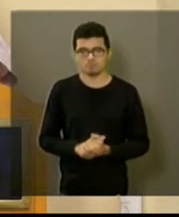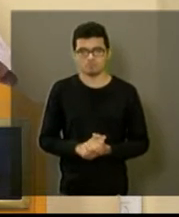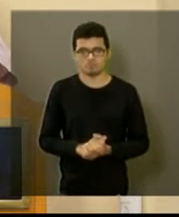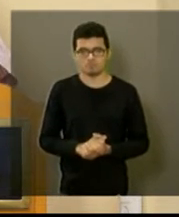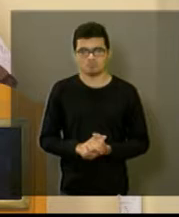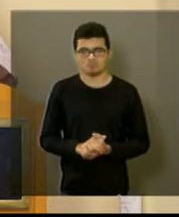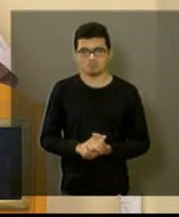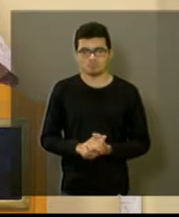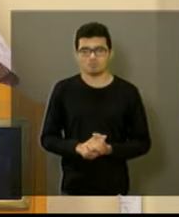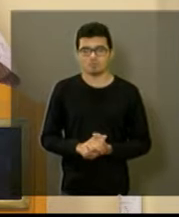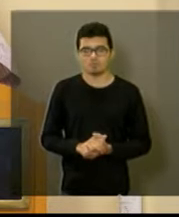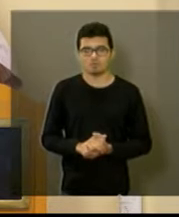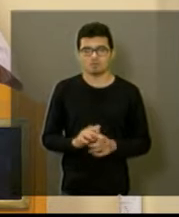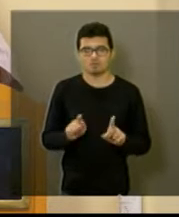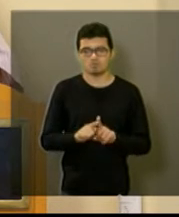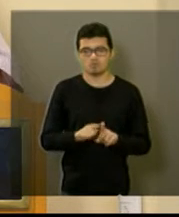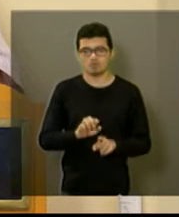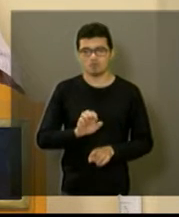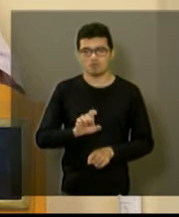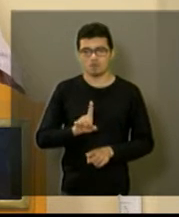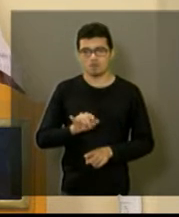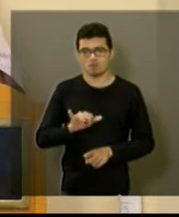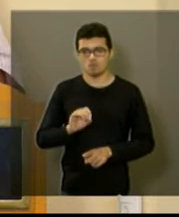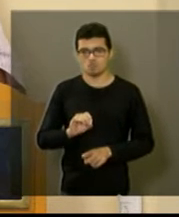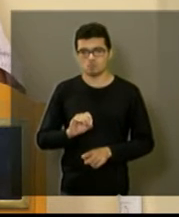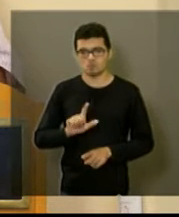O Ed Lopes, por favor, pega o microfone atrás.